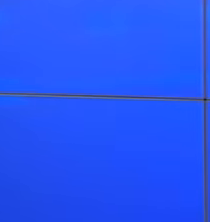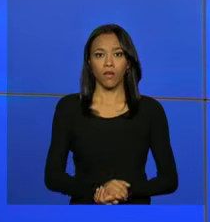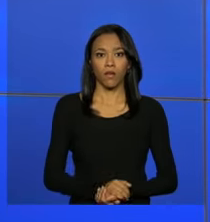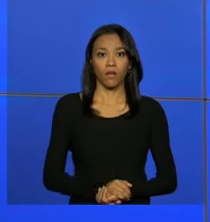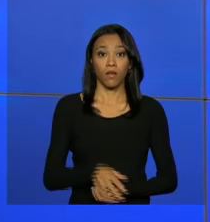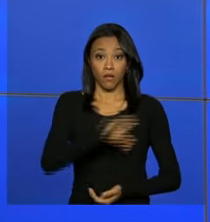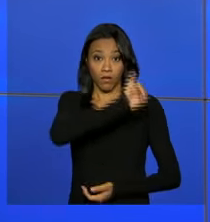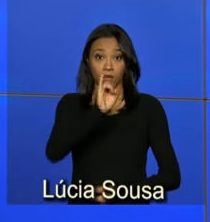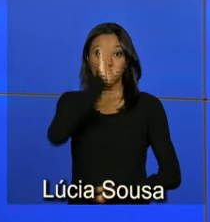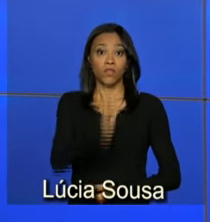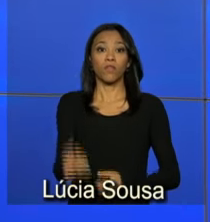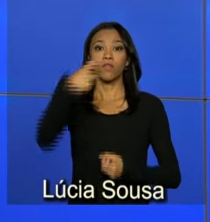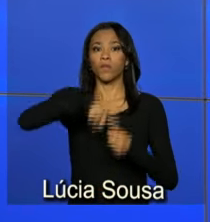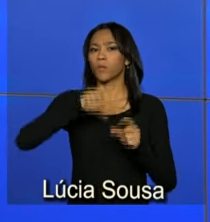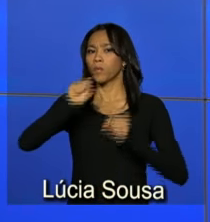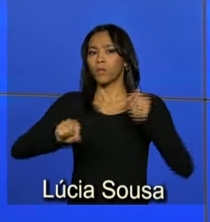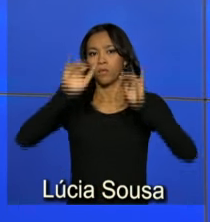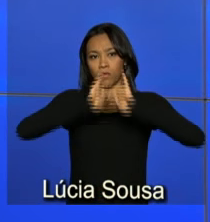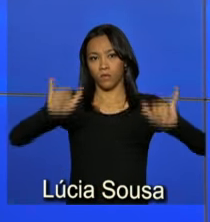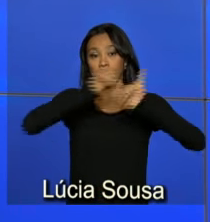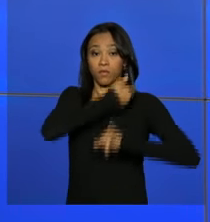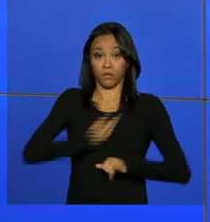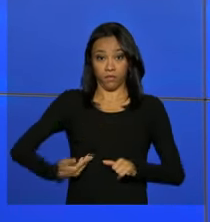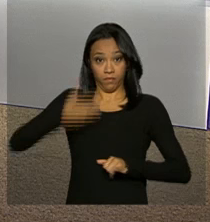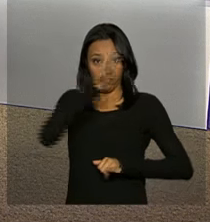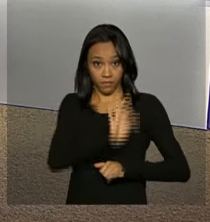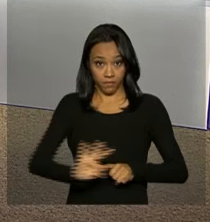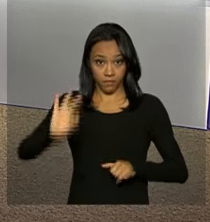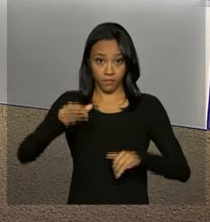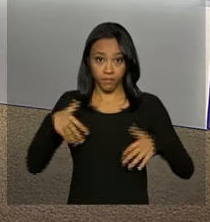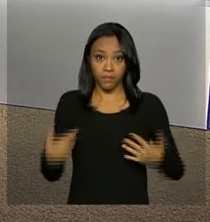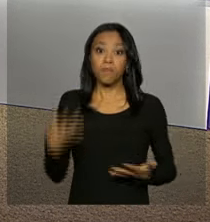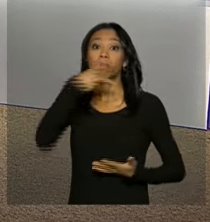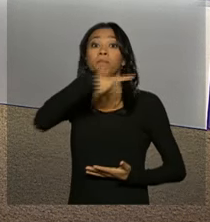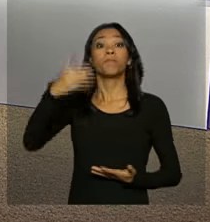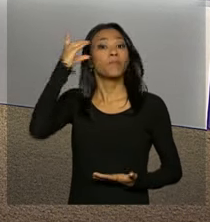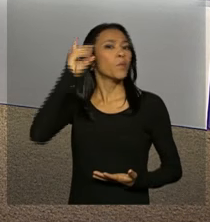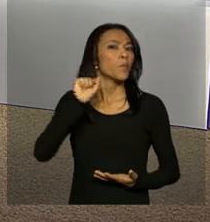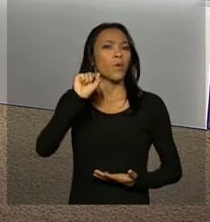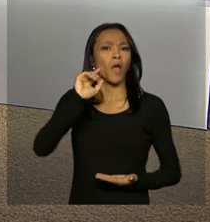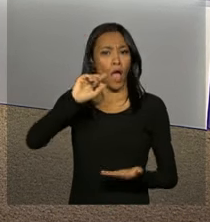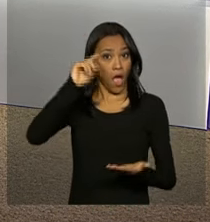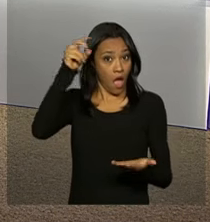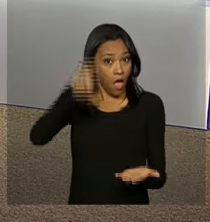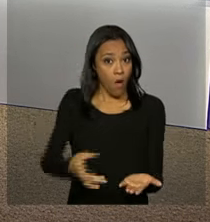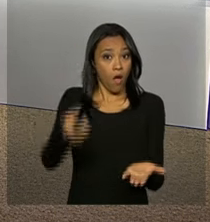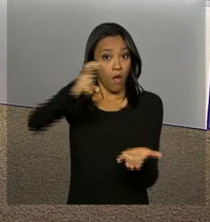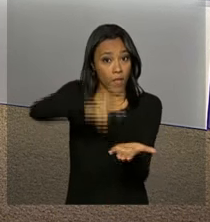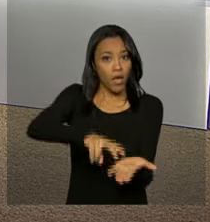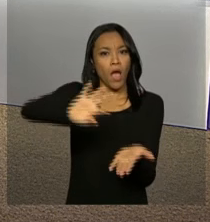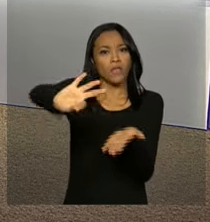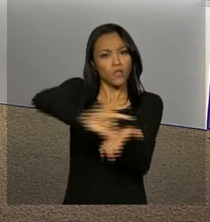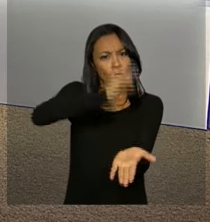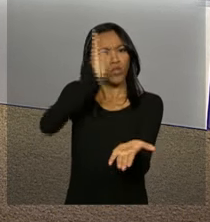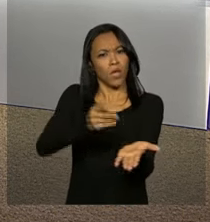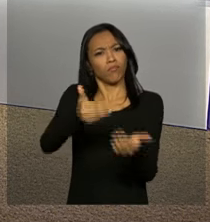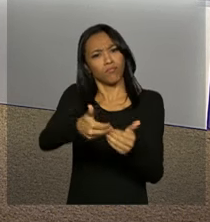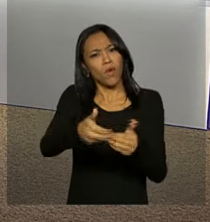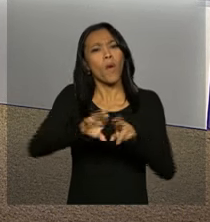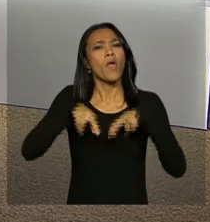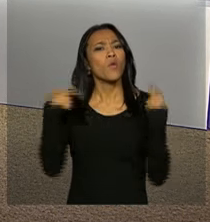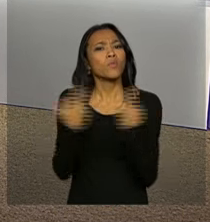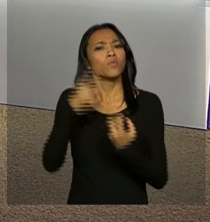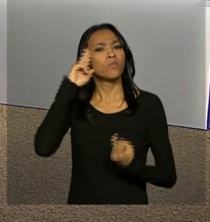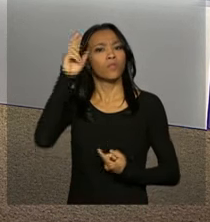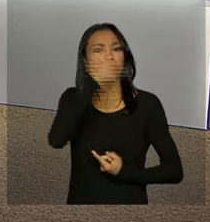Olá, estamos de volta com as notícias do governo federal. A presidenta Dilma Rousseff assinou esta manhã, durante reunião com